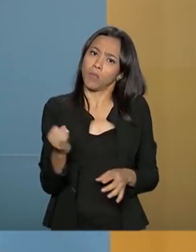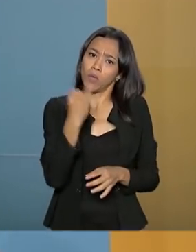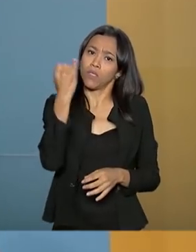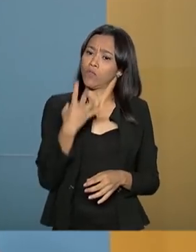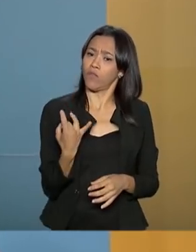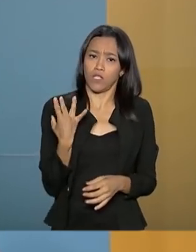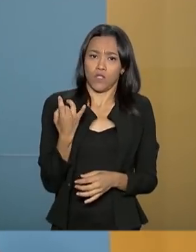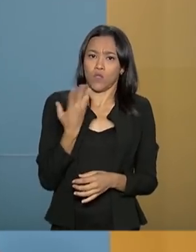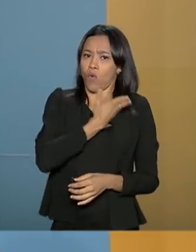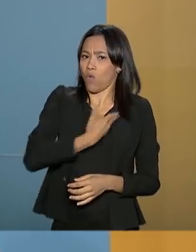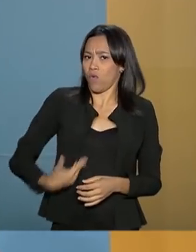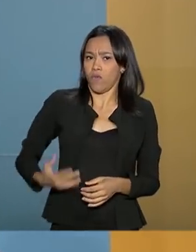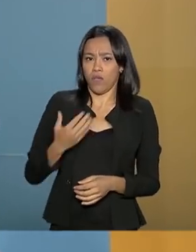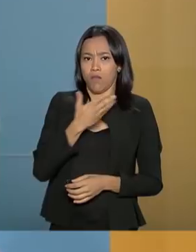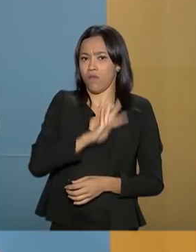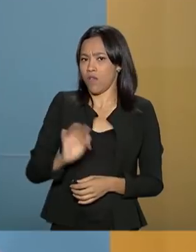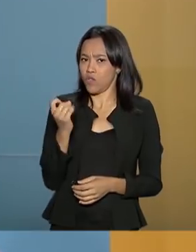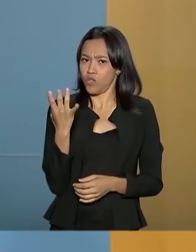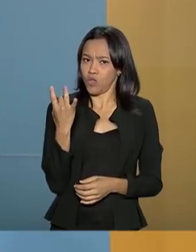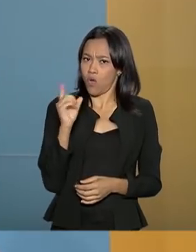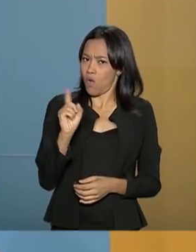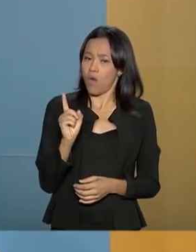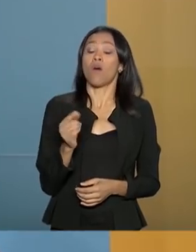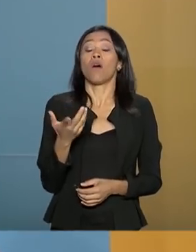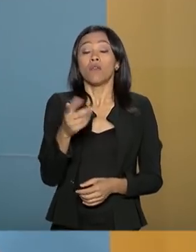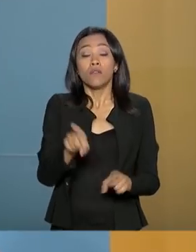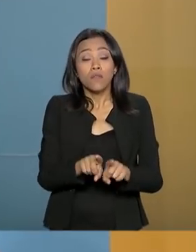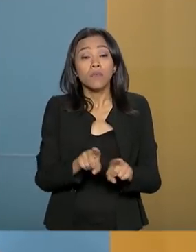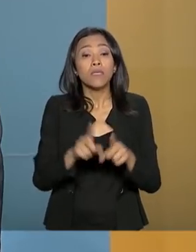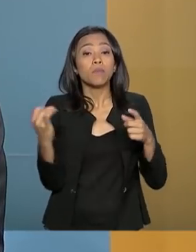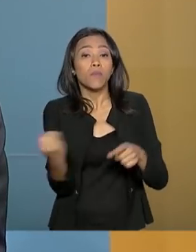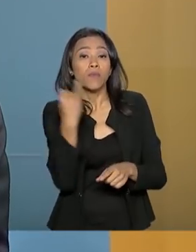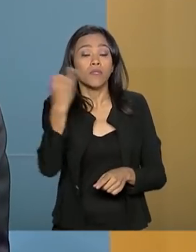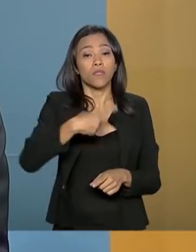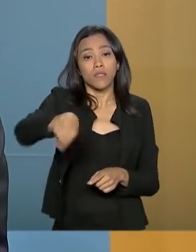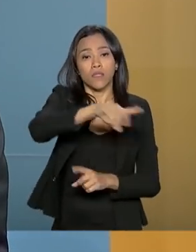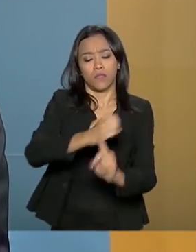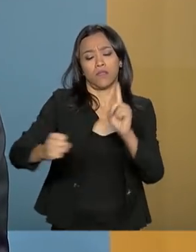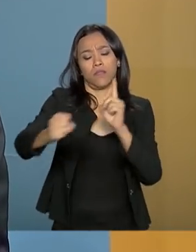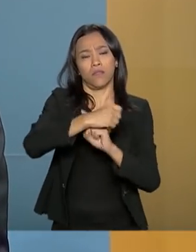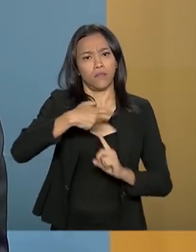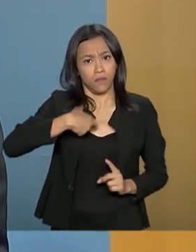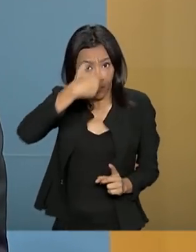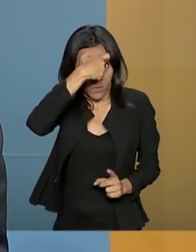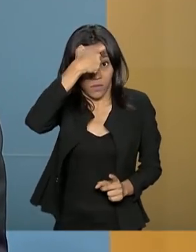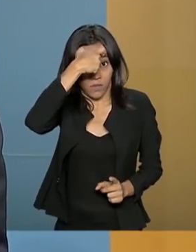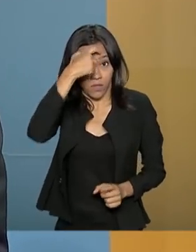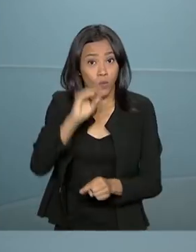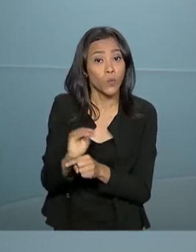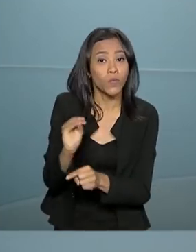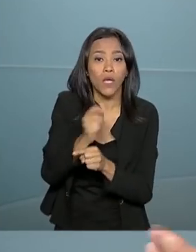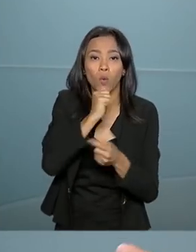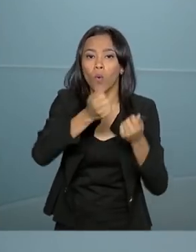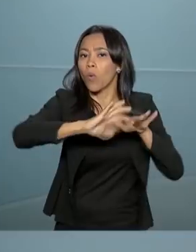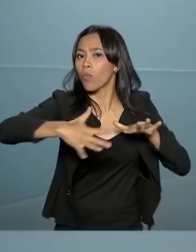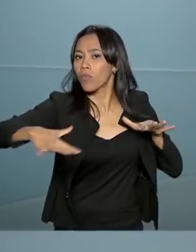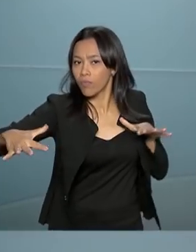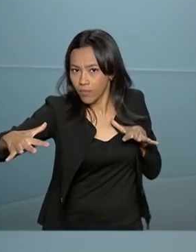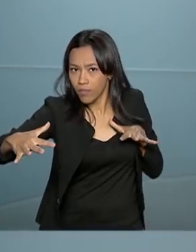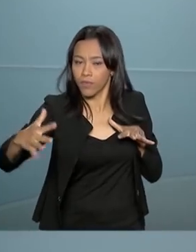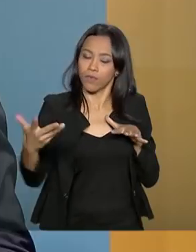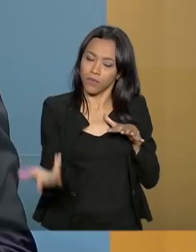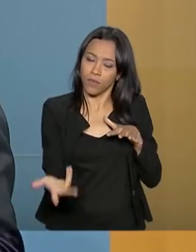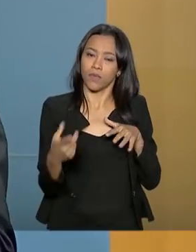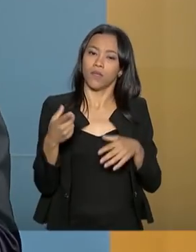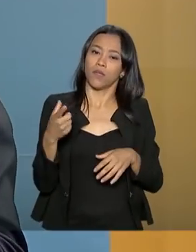sociedade, acima de tudo, se conscientize para esse cuidado com o mar, com os oceanos. Então, de um